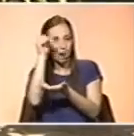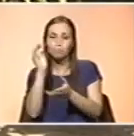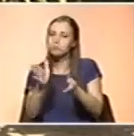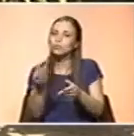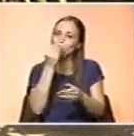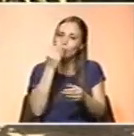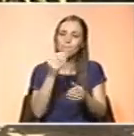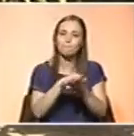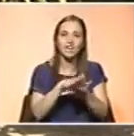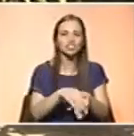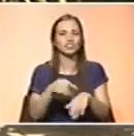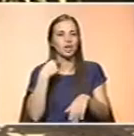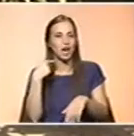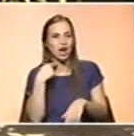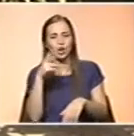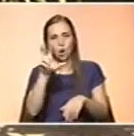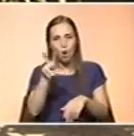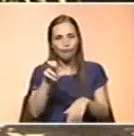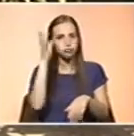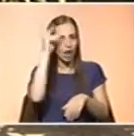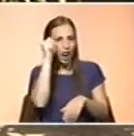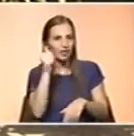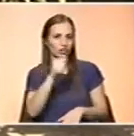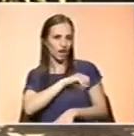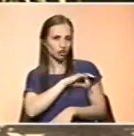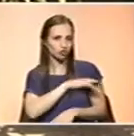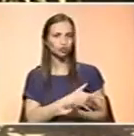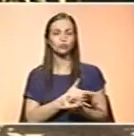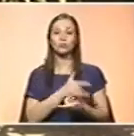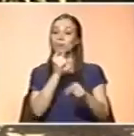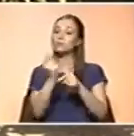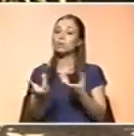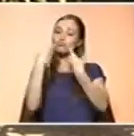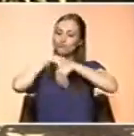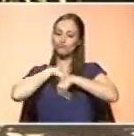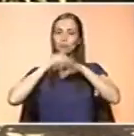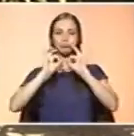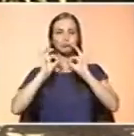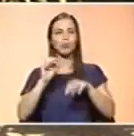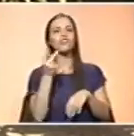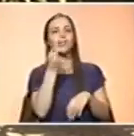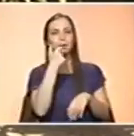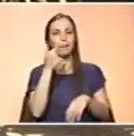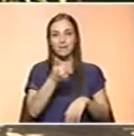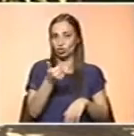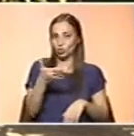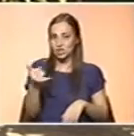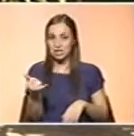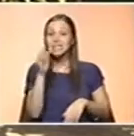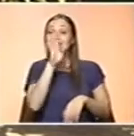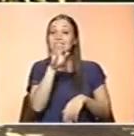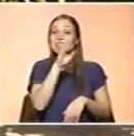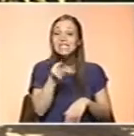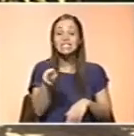peixe, carne, ovos, leite, queijo, para de facto termos níveis adequados de vitamina B12. Se esses alimentos são